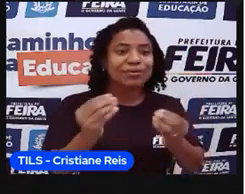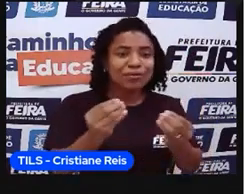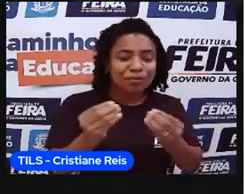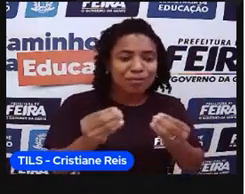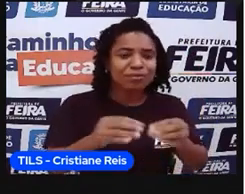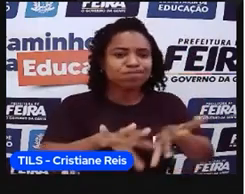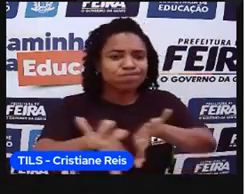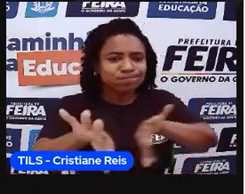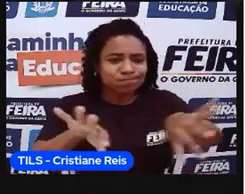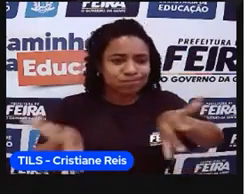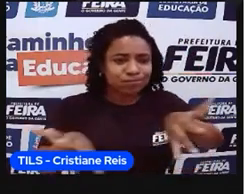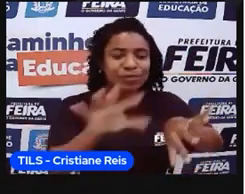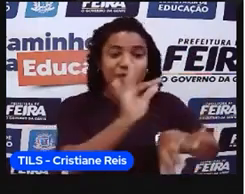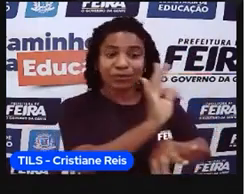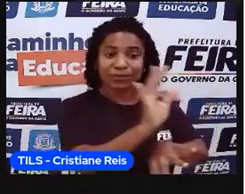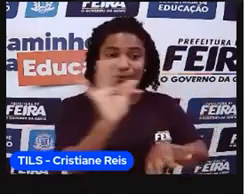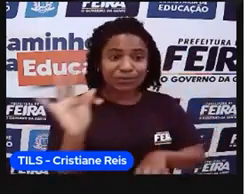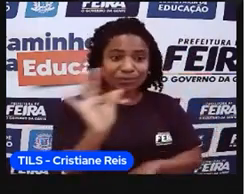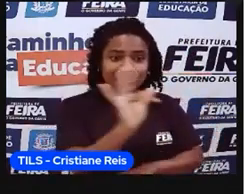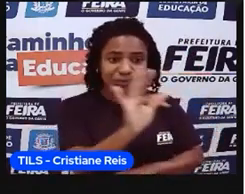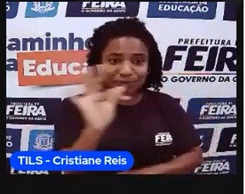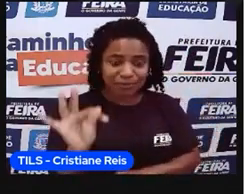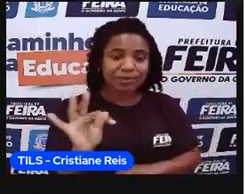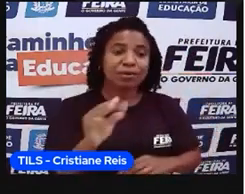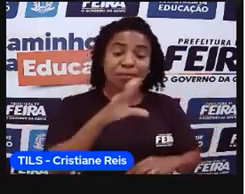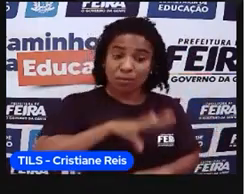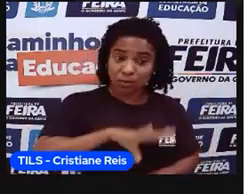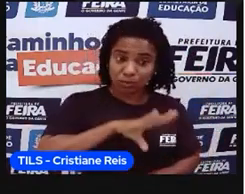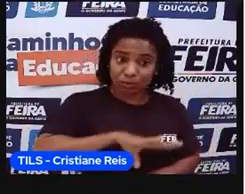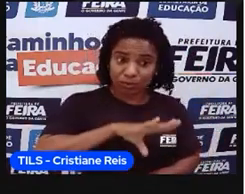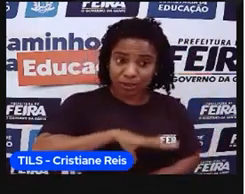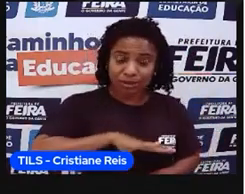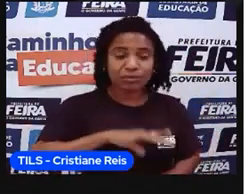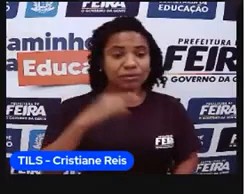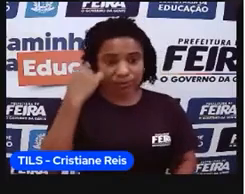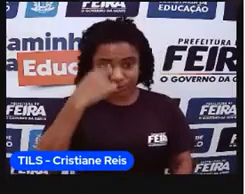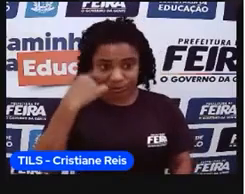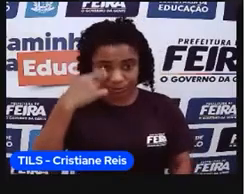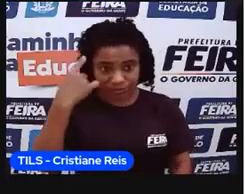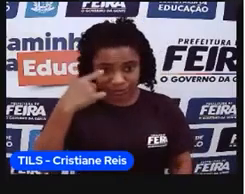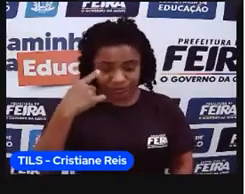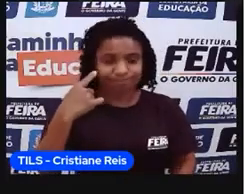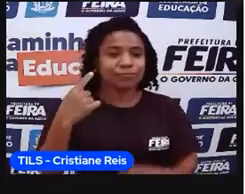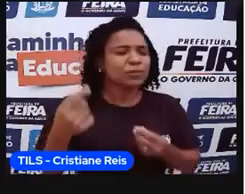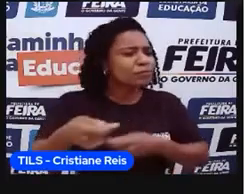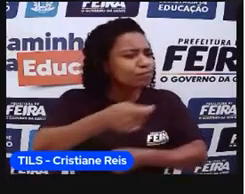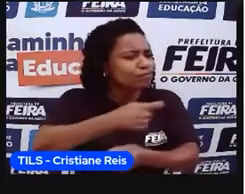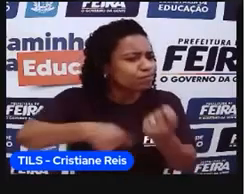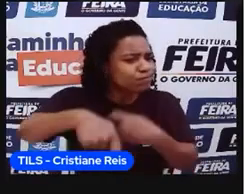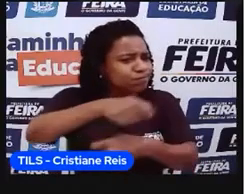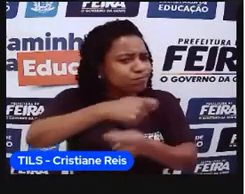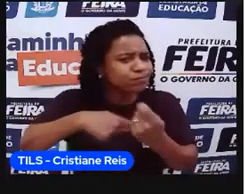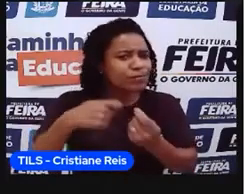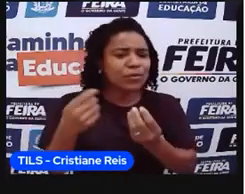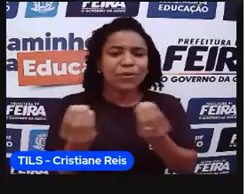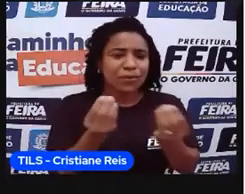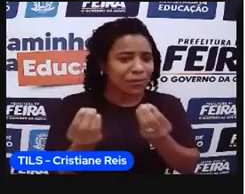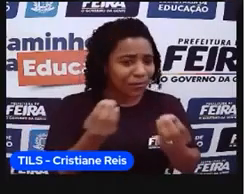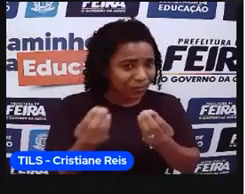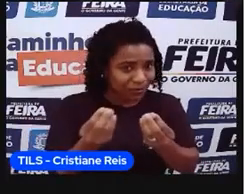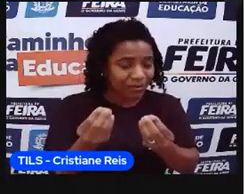Entre Portugal e Espanha. Como é que foram, né? Essas transações comerciais entre eles lá. Agora vamos dar uma,